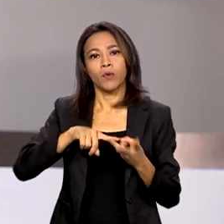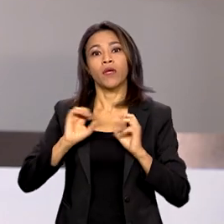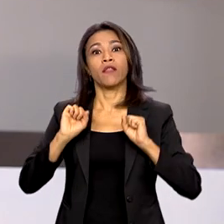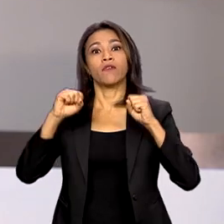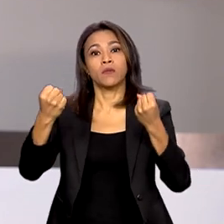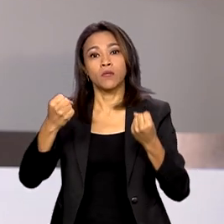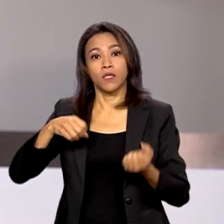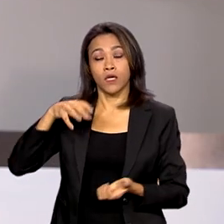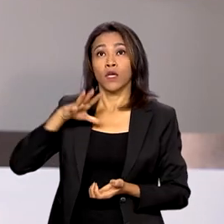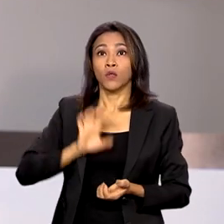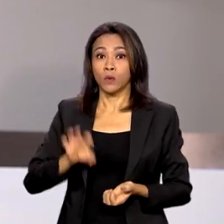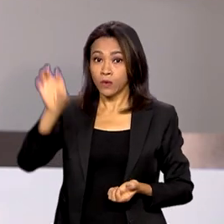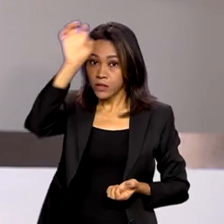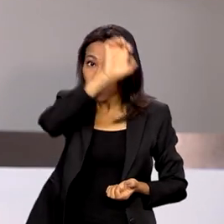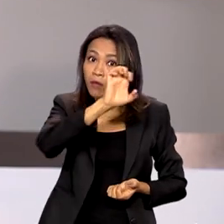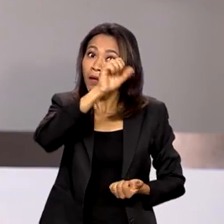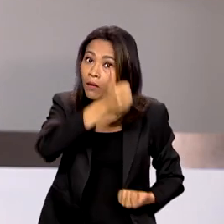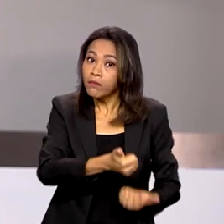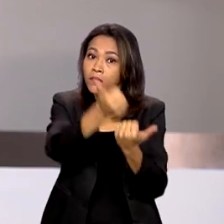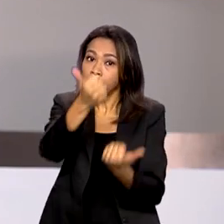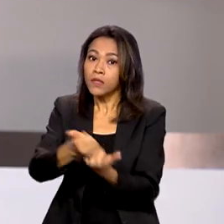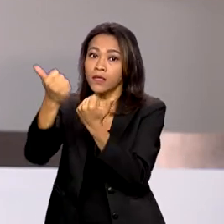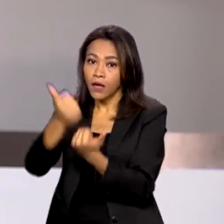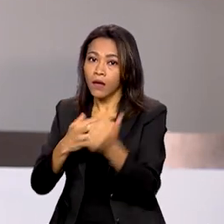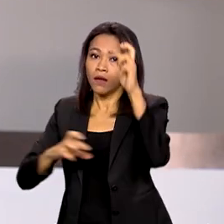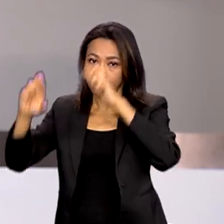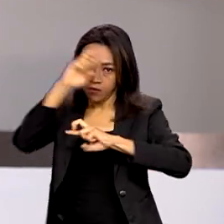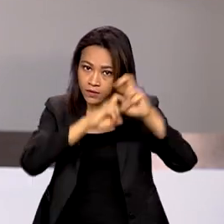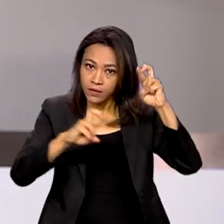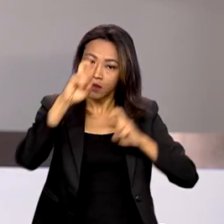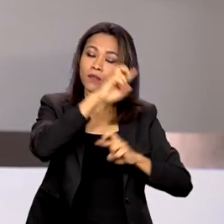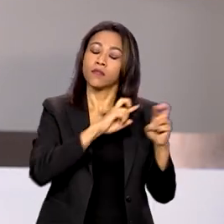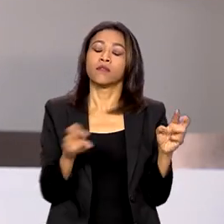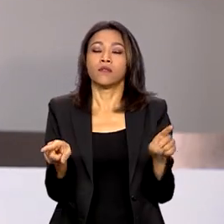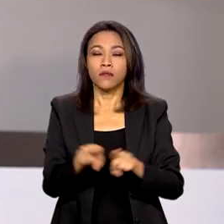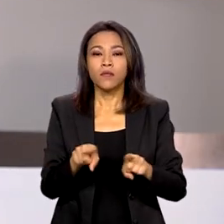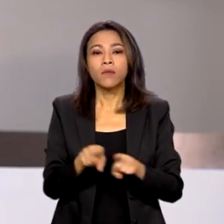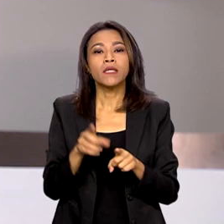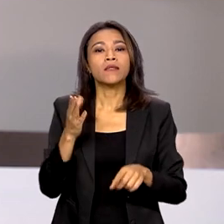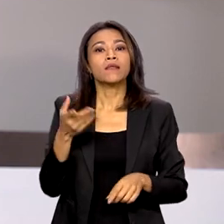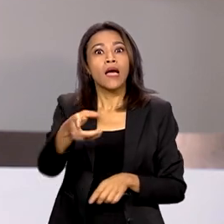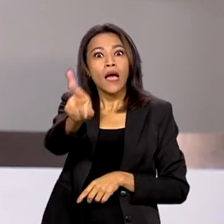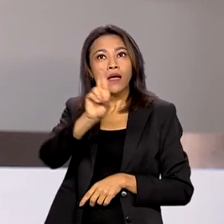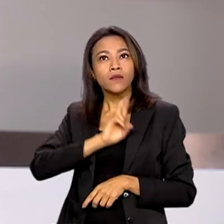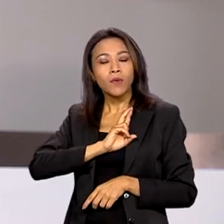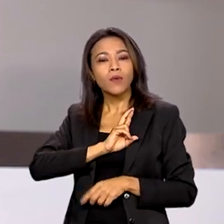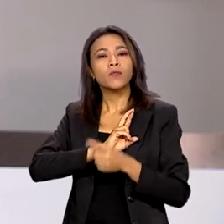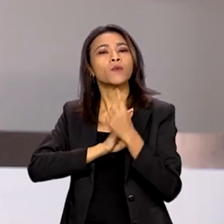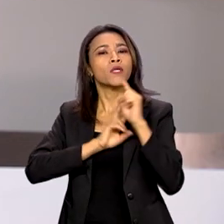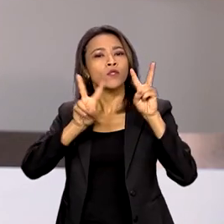para fortalecer a fiscalização e ampliar a capacidade de resposta às denúncias recebidas.